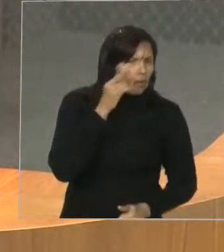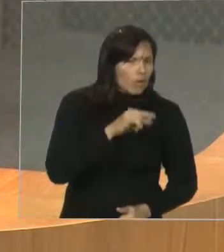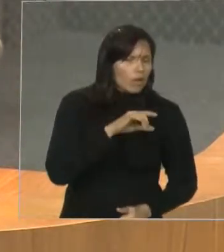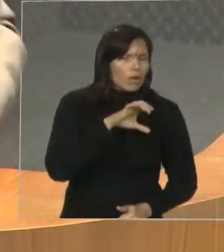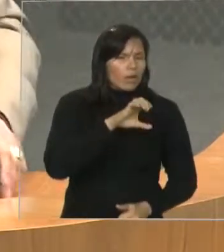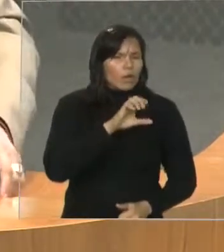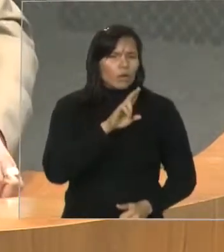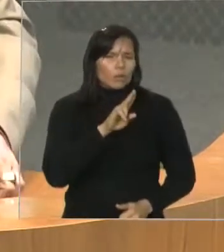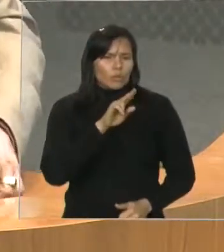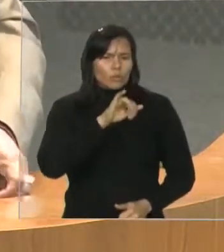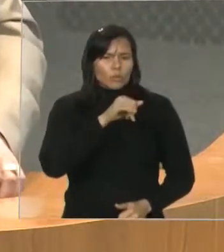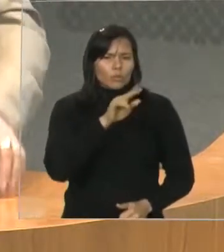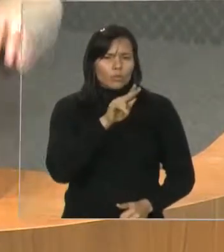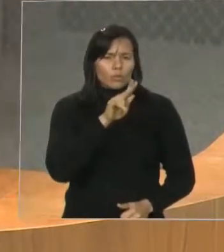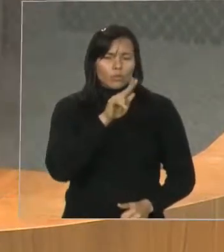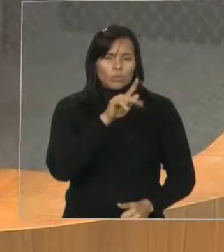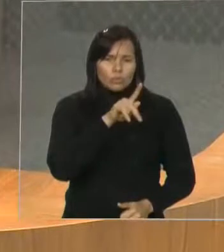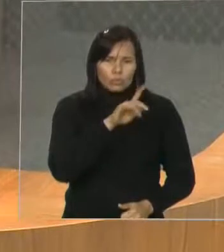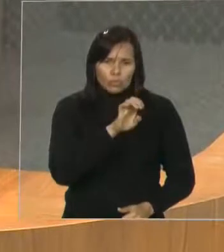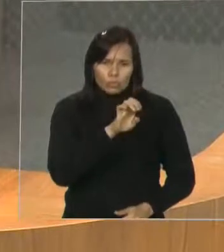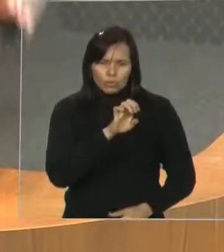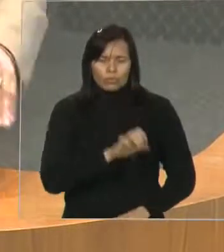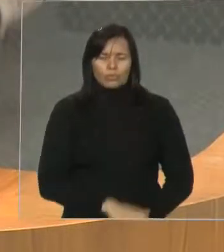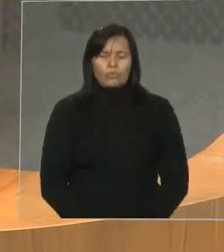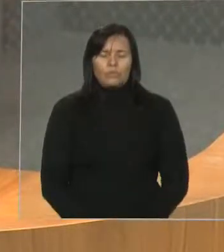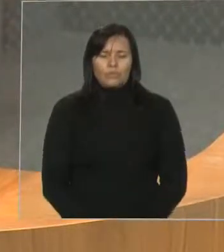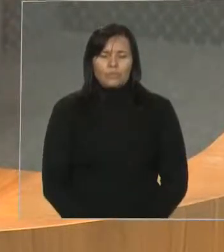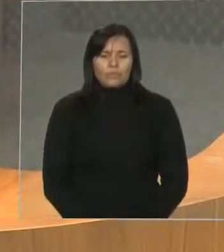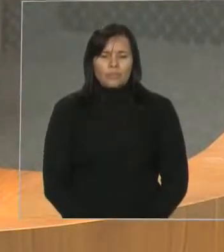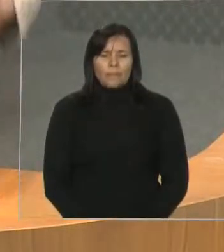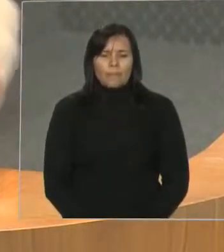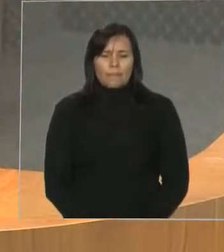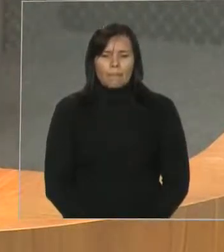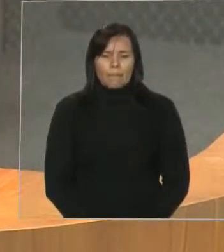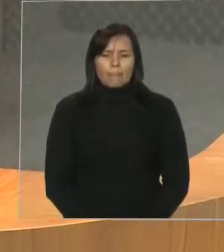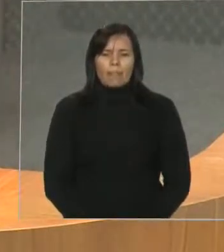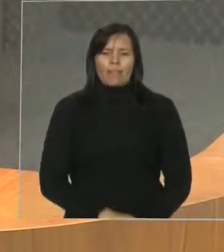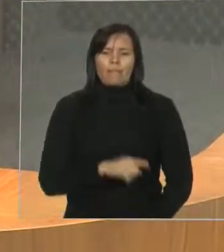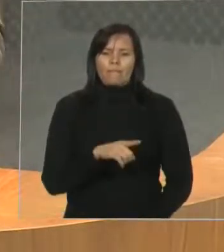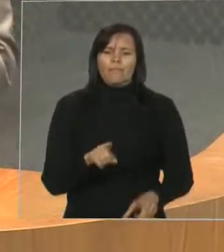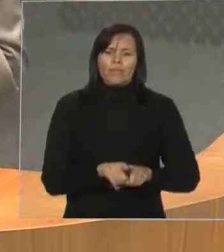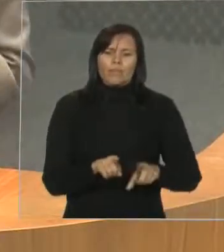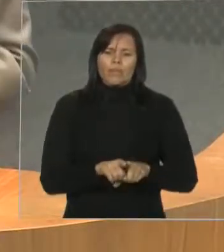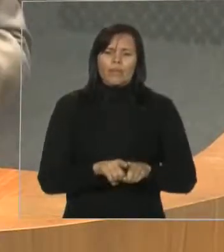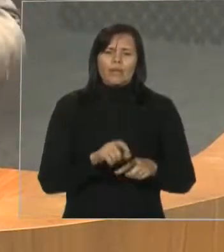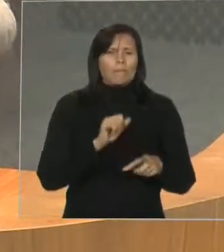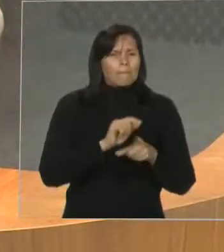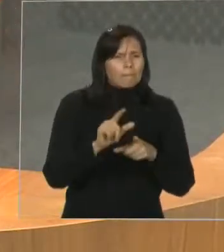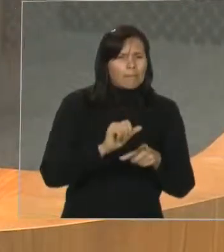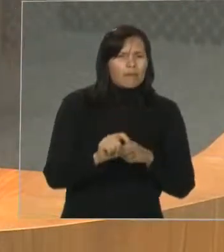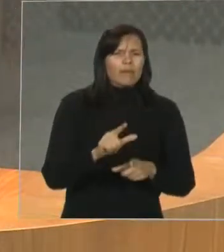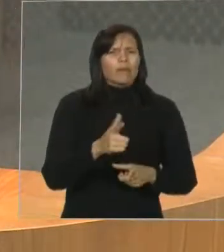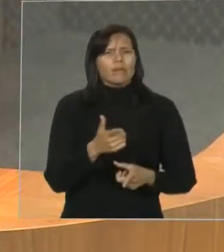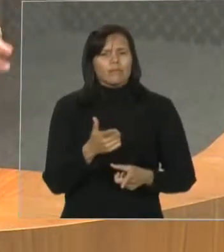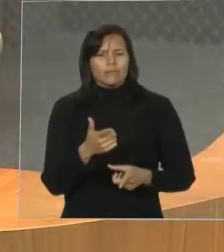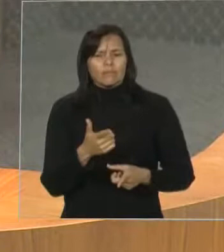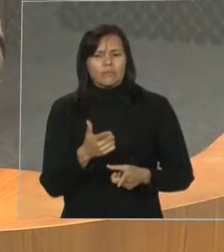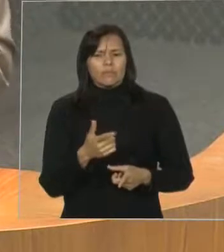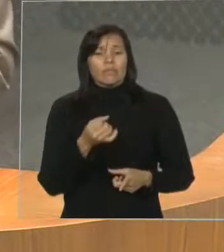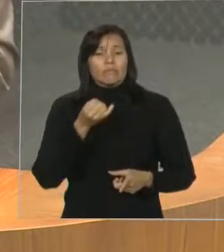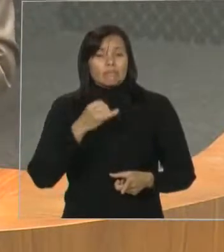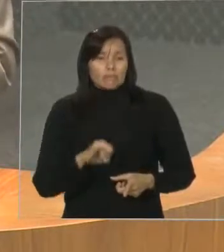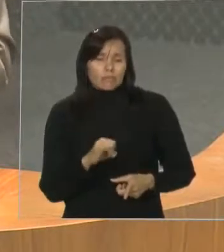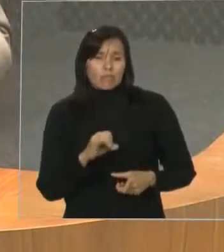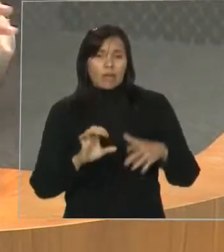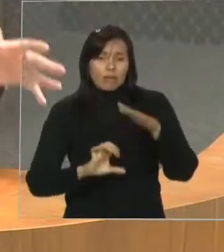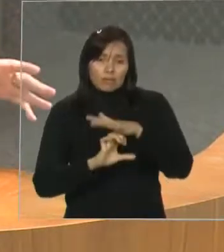através de uma iniciativa que é importante, de colocar à disposição a venda de passagens em Pinheiro, porque se as operadoras,